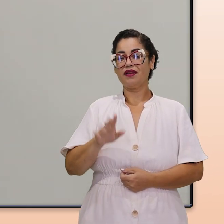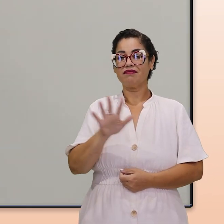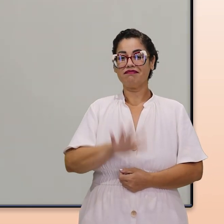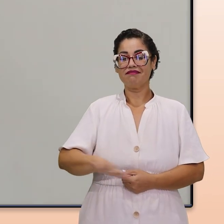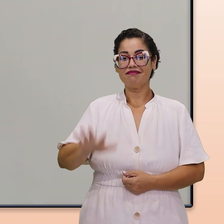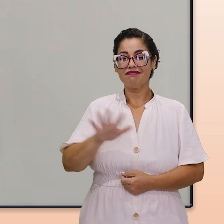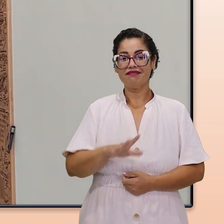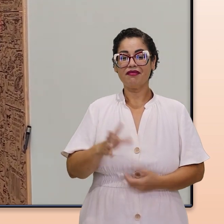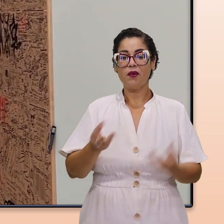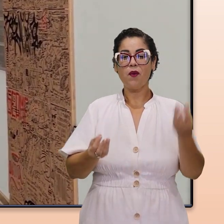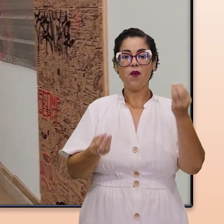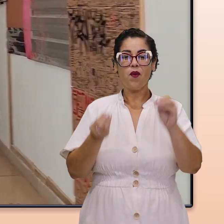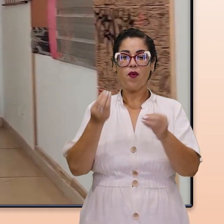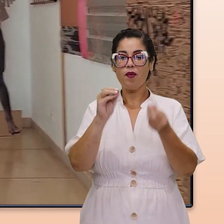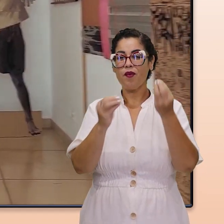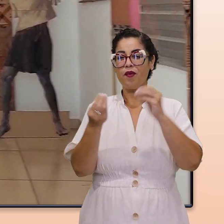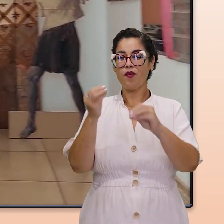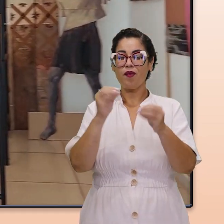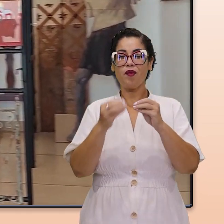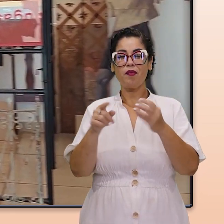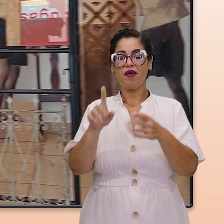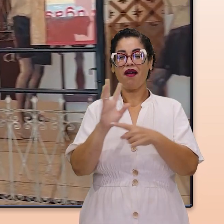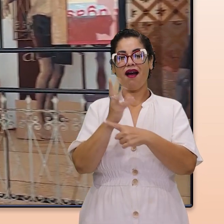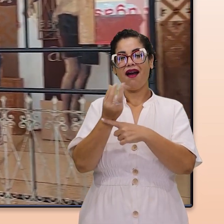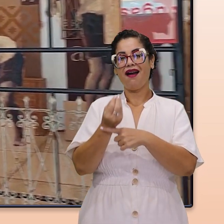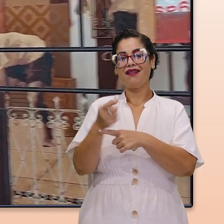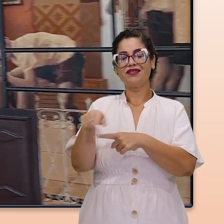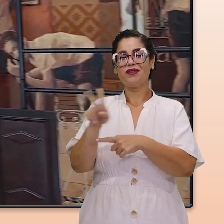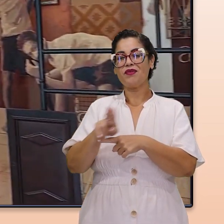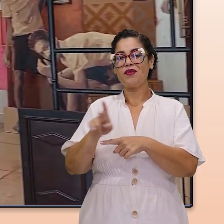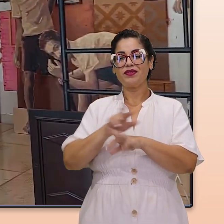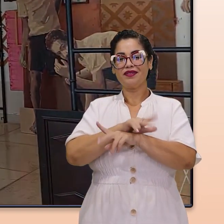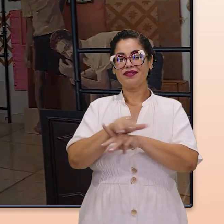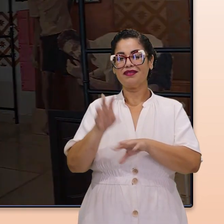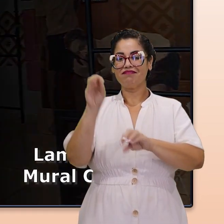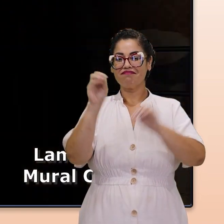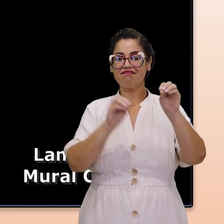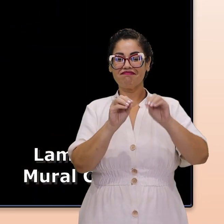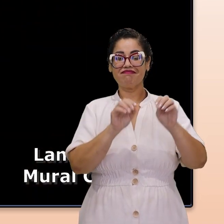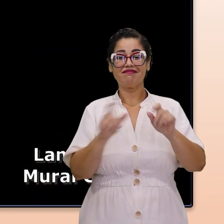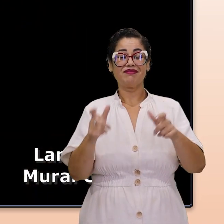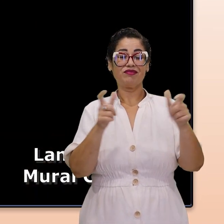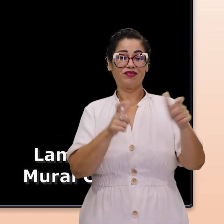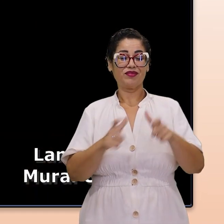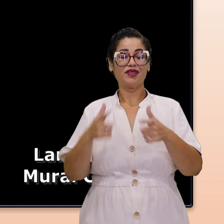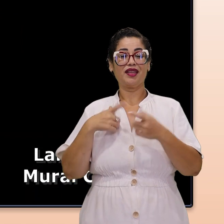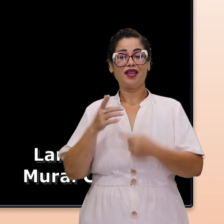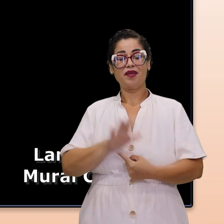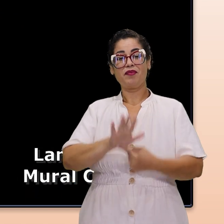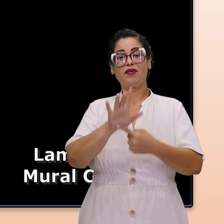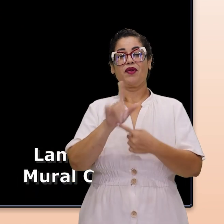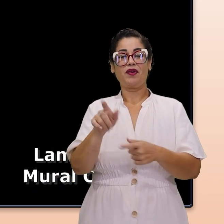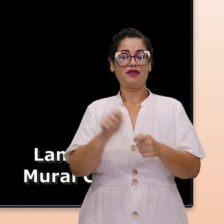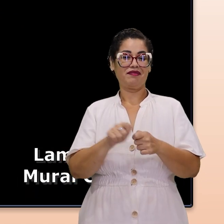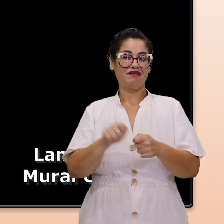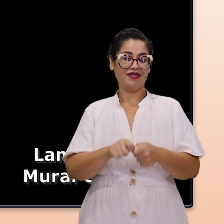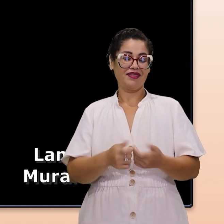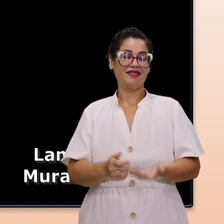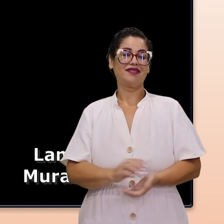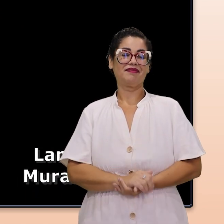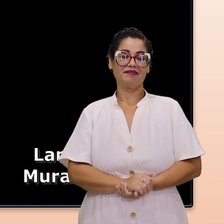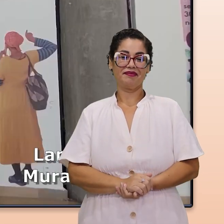quais as composições feitas pelo artista ou pelos artistas, em caso de exposições coletivas.